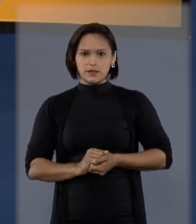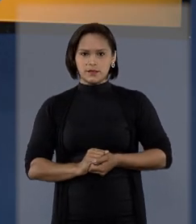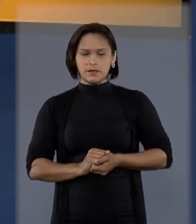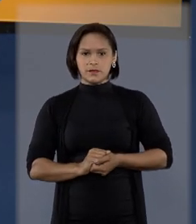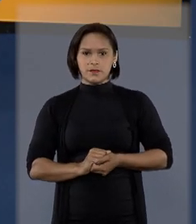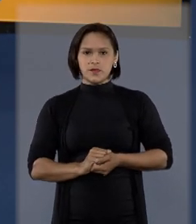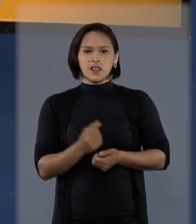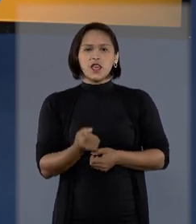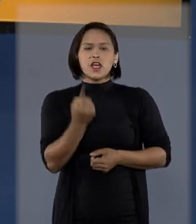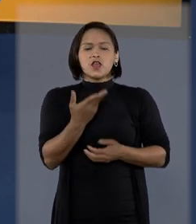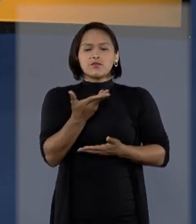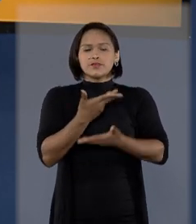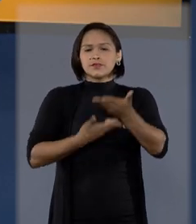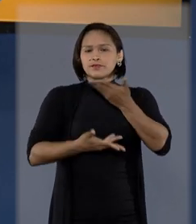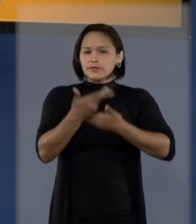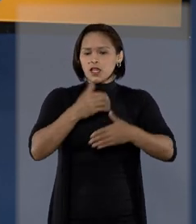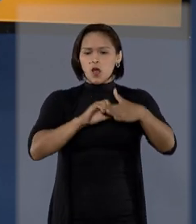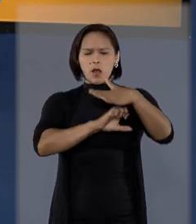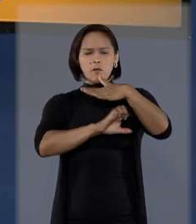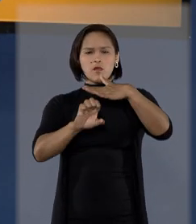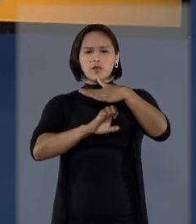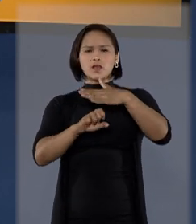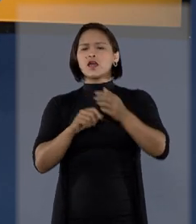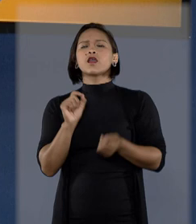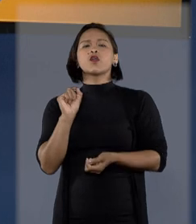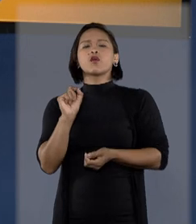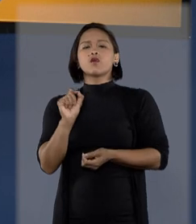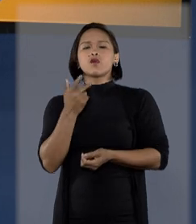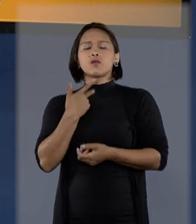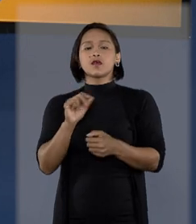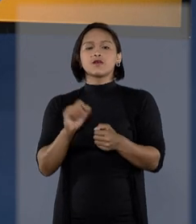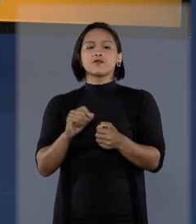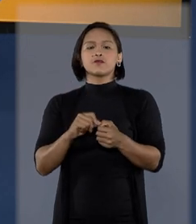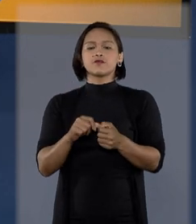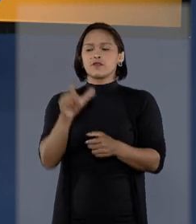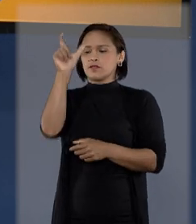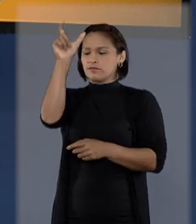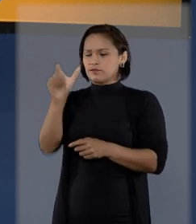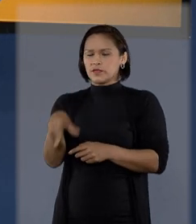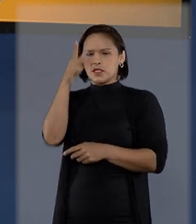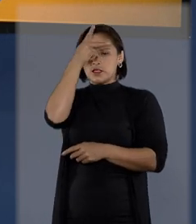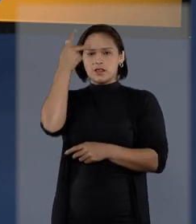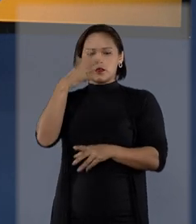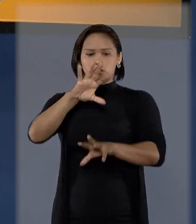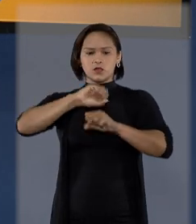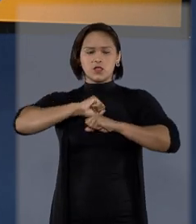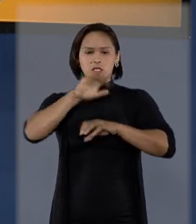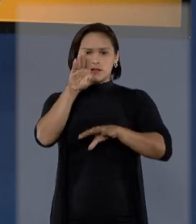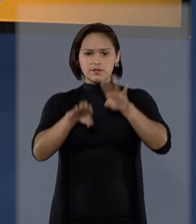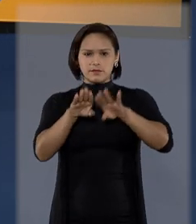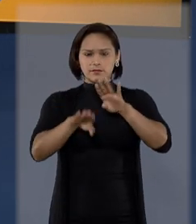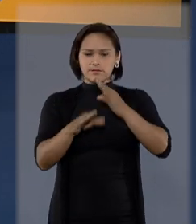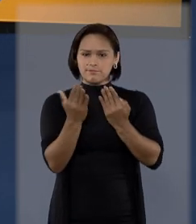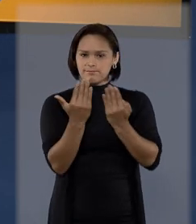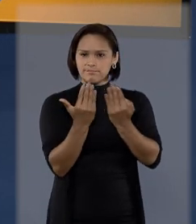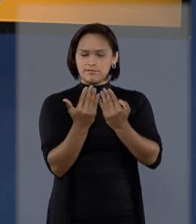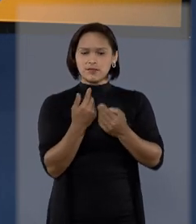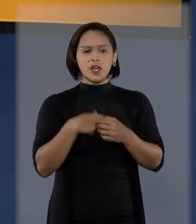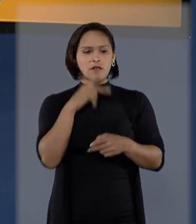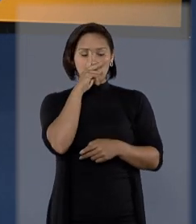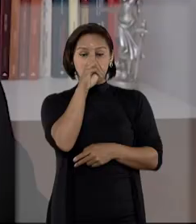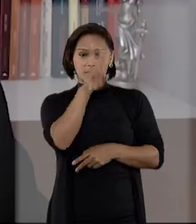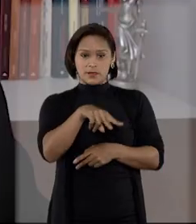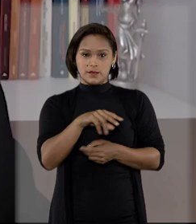E em uma relação imobiliária, como poderia ser reconhecida a figura do consumidor por equiparação? Vamos